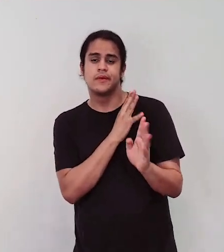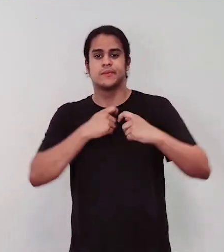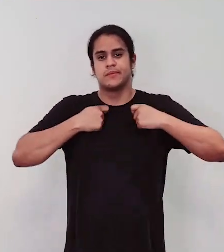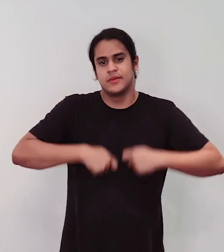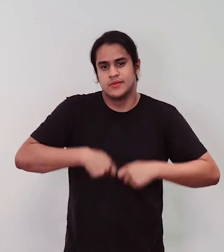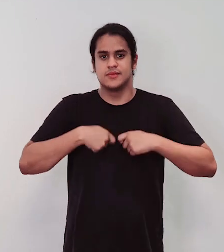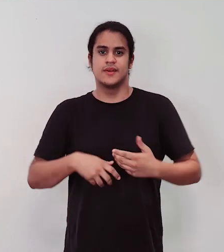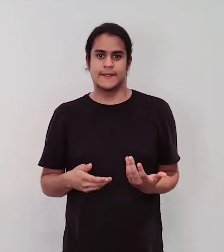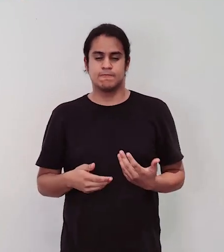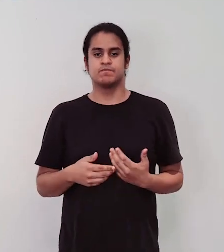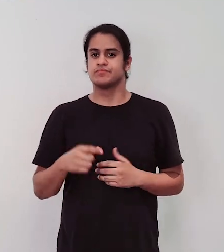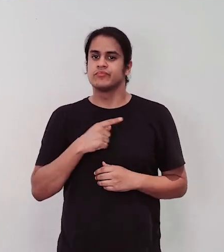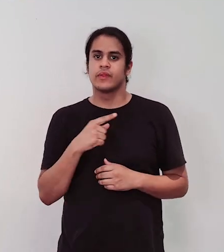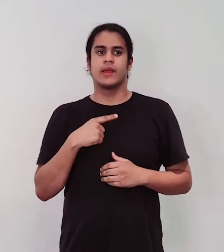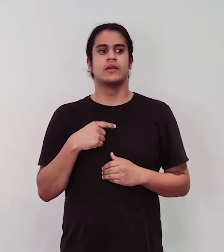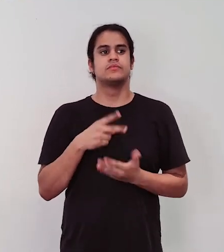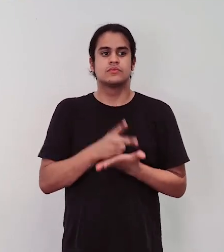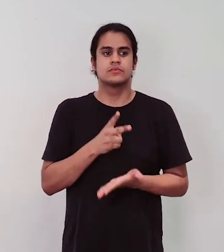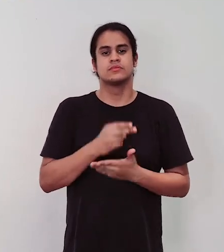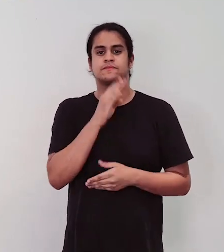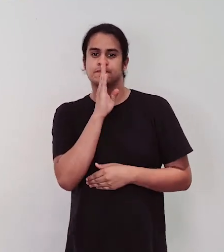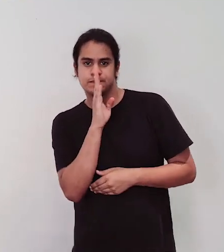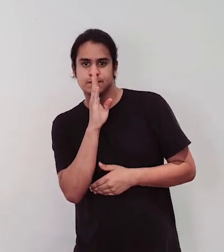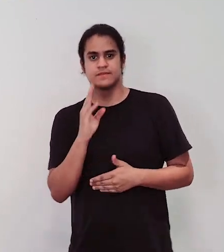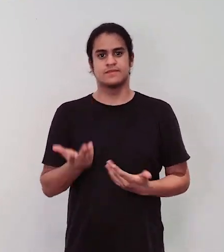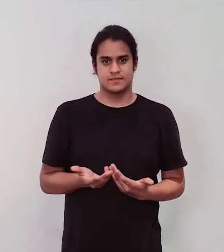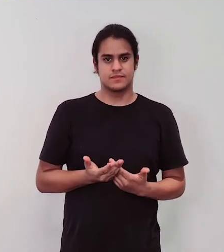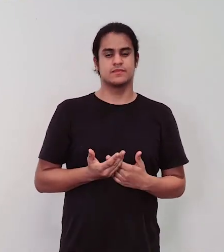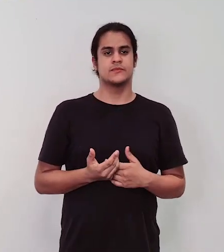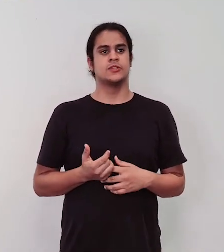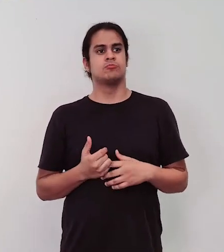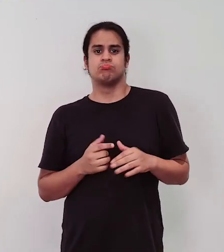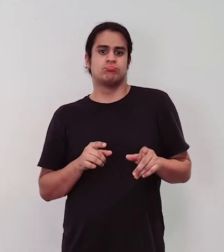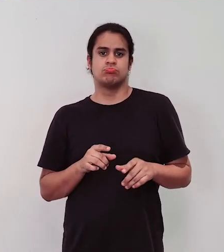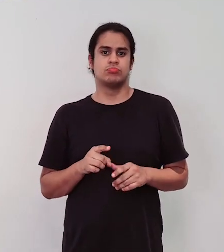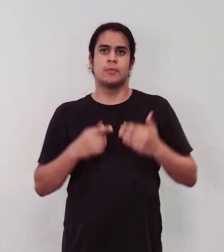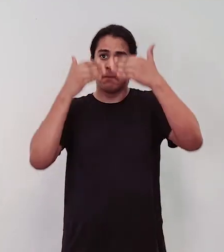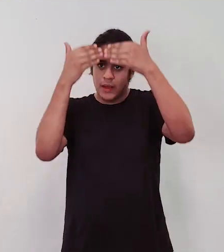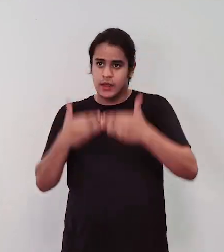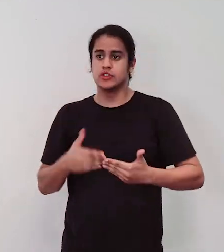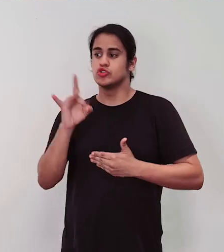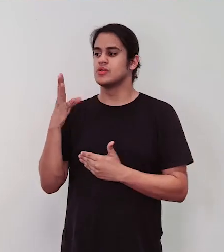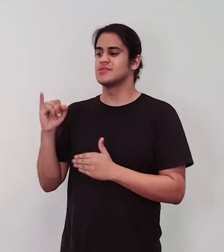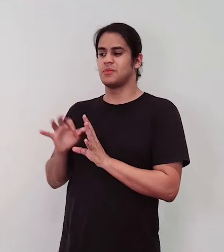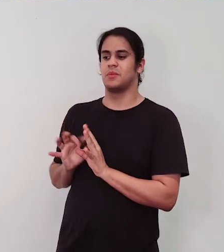a sempre ficar em silêncio, aprende a só colocar na parede o que é permitido. Agora eu vou contar um